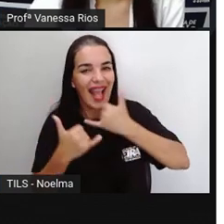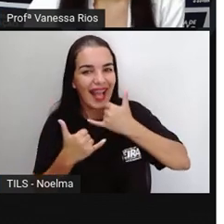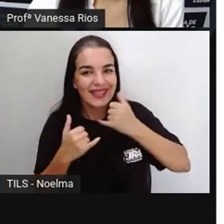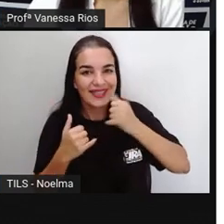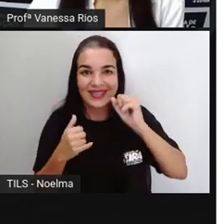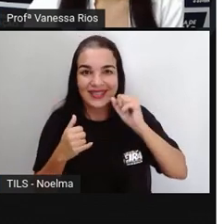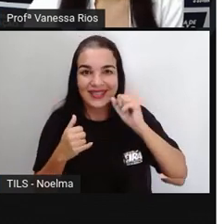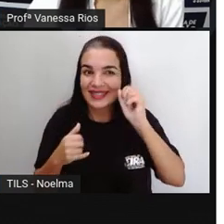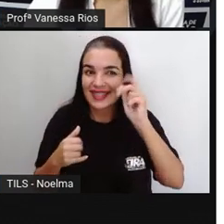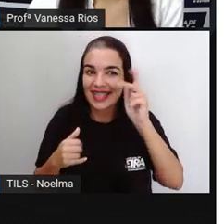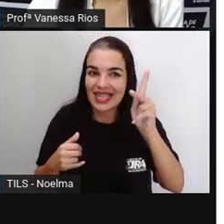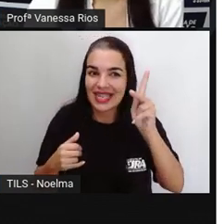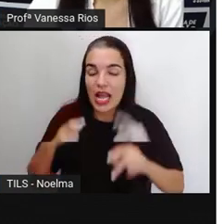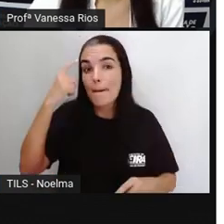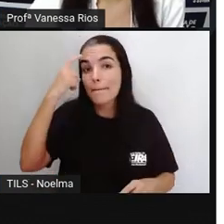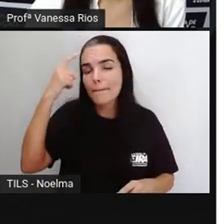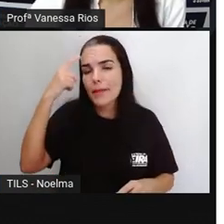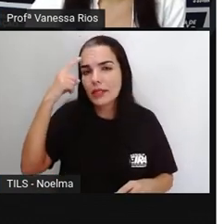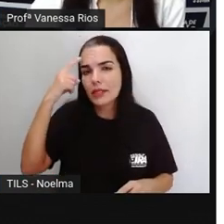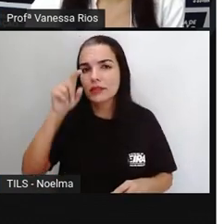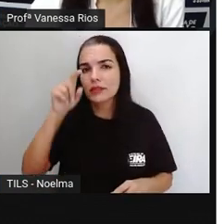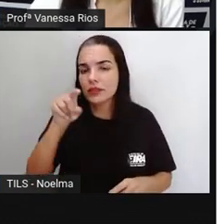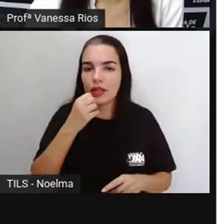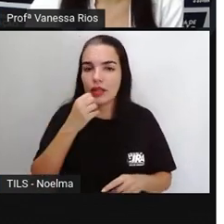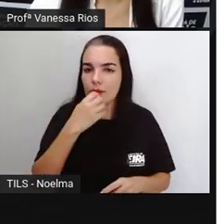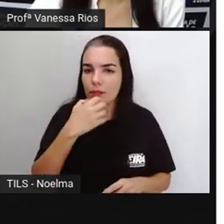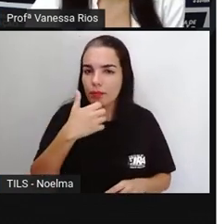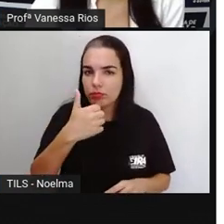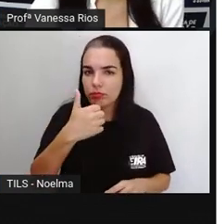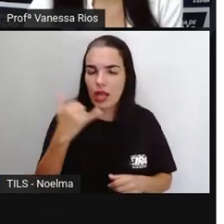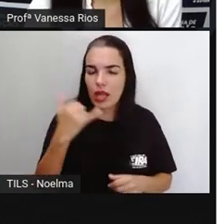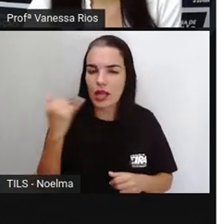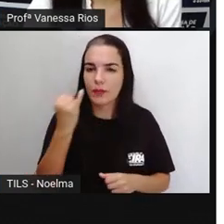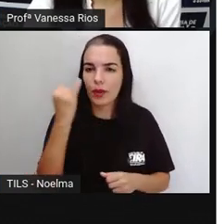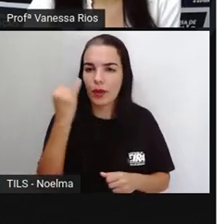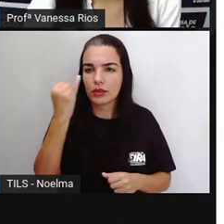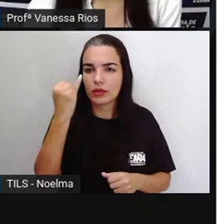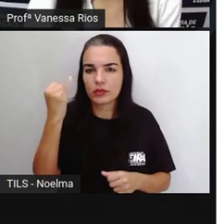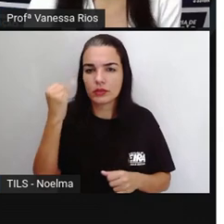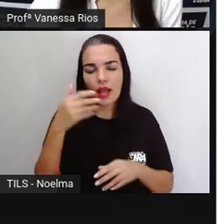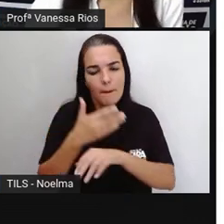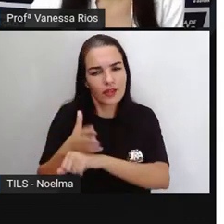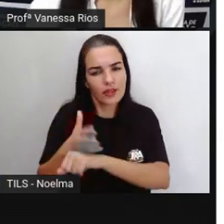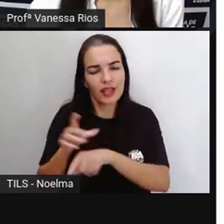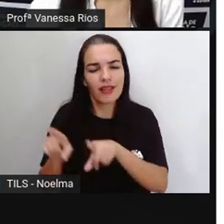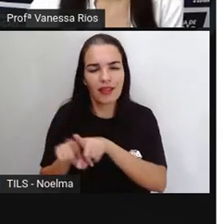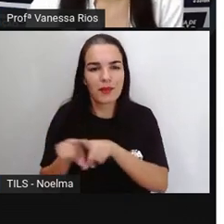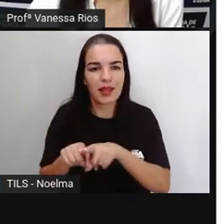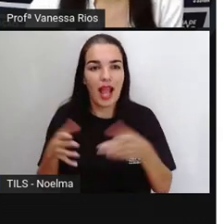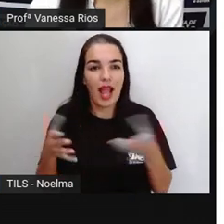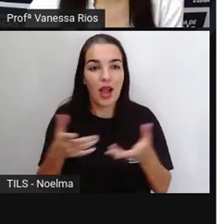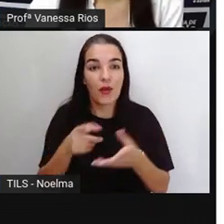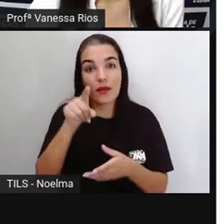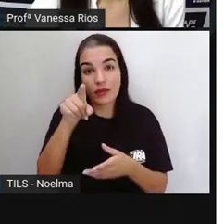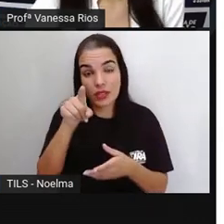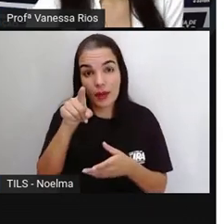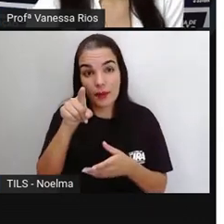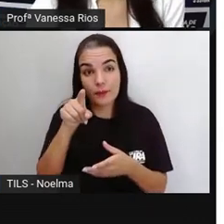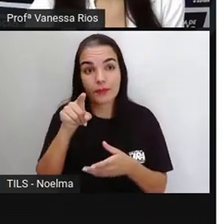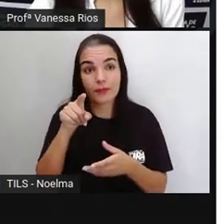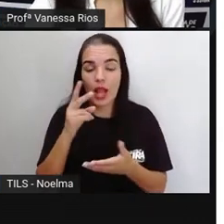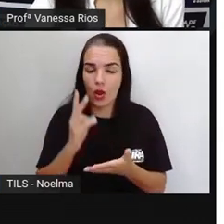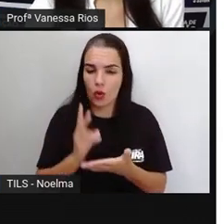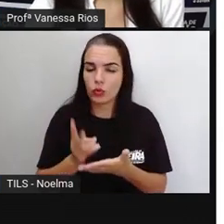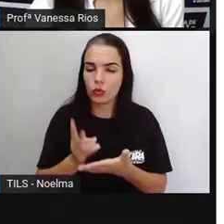certo? Pense aí nas brincadeiras, entenda a sua importância e também pratique no seu dia a dia. Agora é com você. Dê